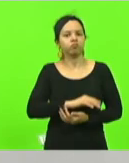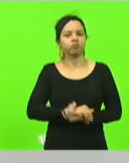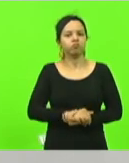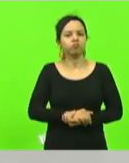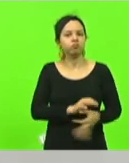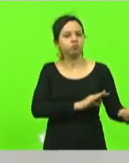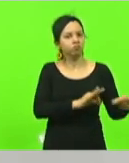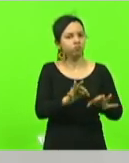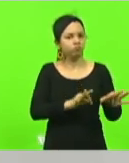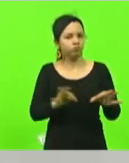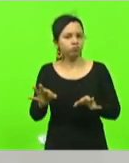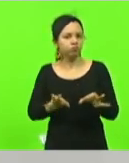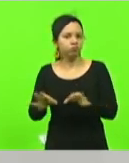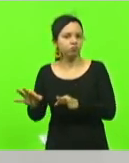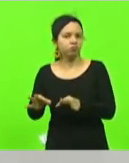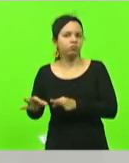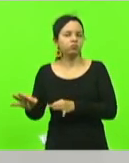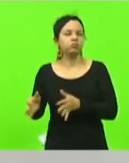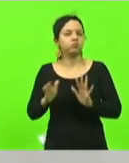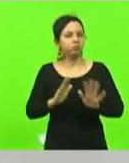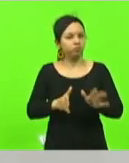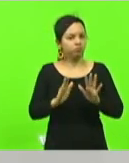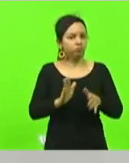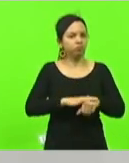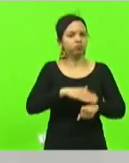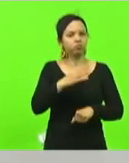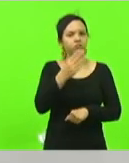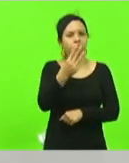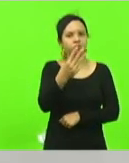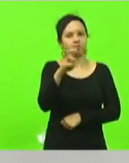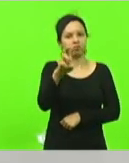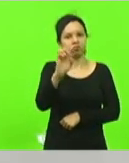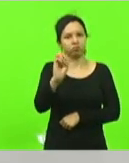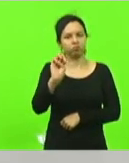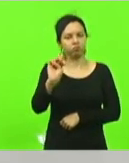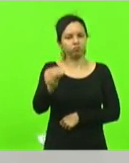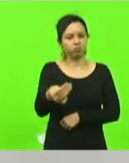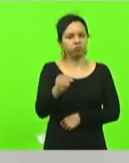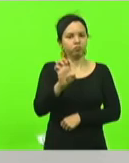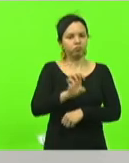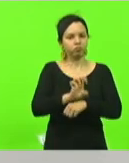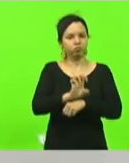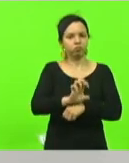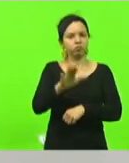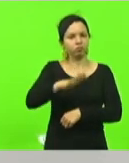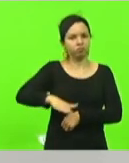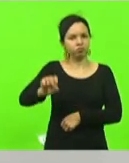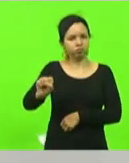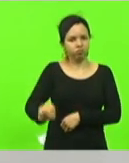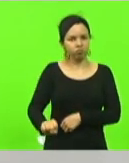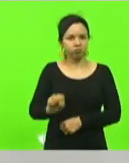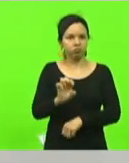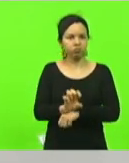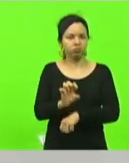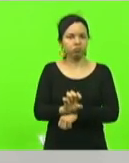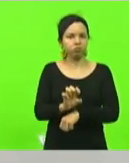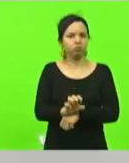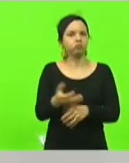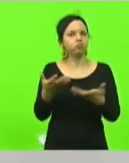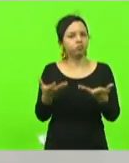planejamento foram mais de 350 milhões de reais para o nosso sul do estado então quero aqui deixar